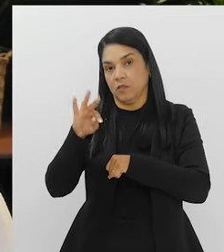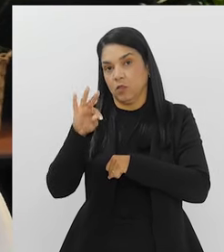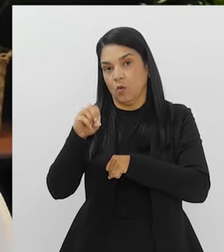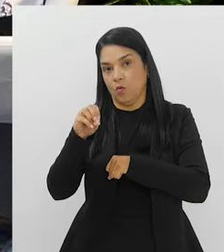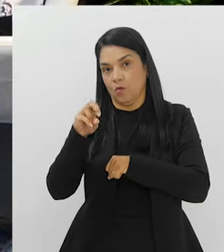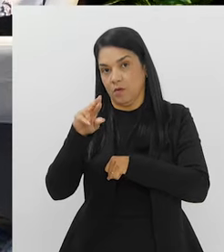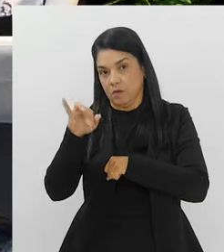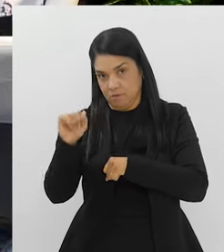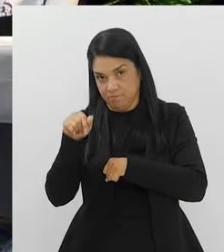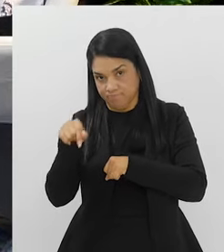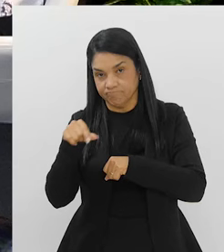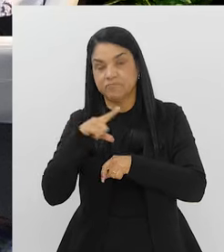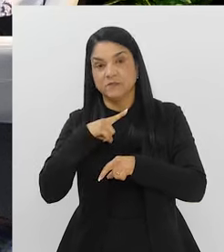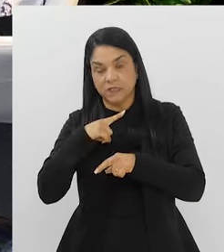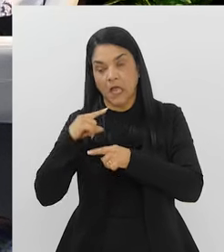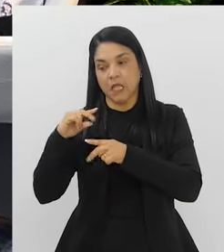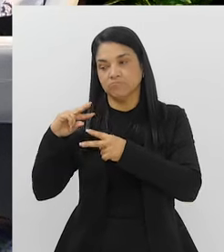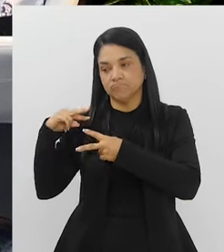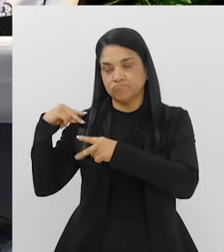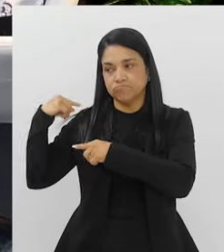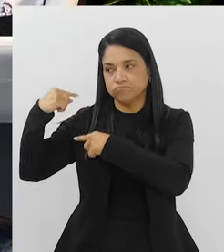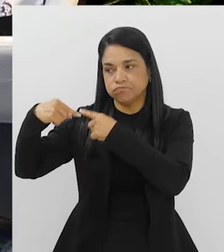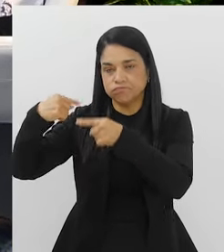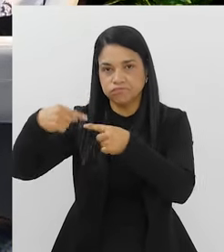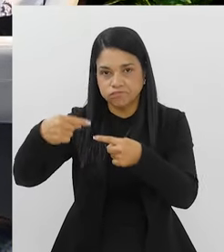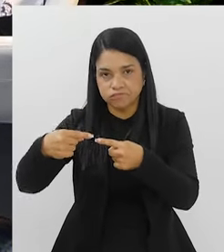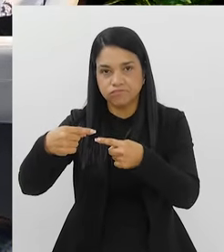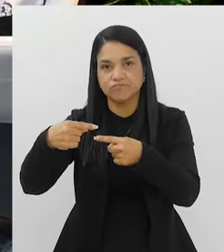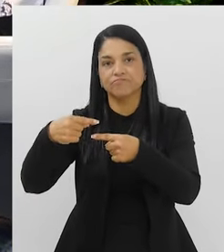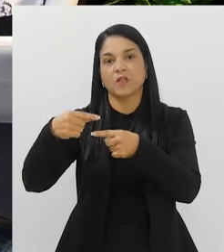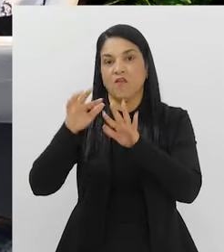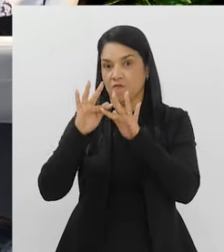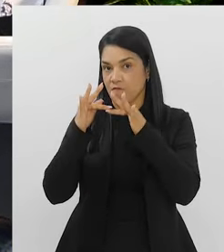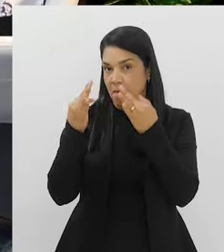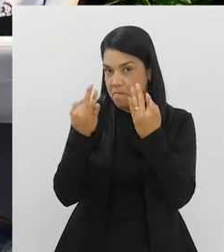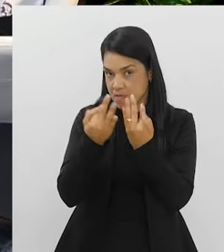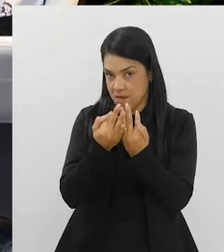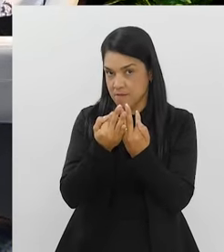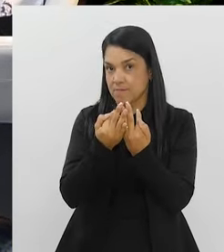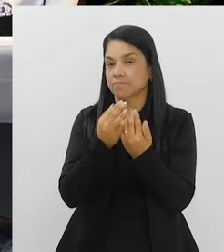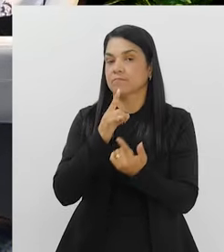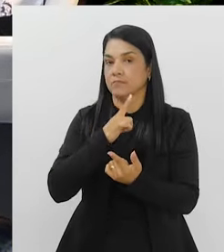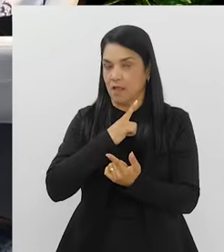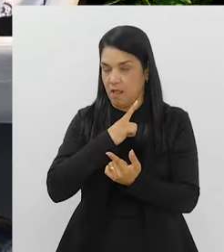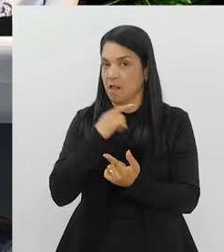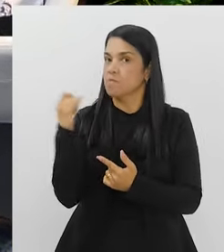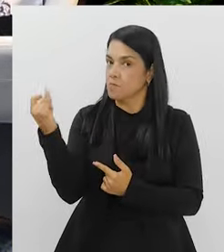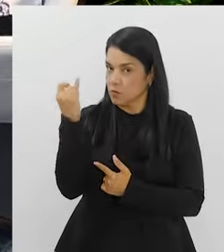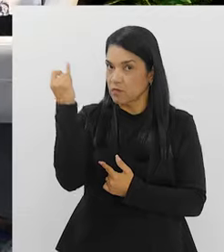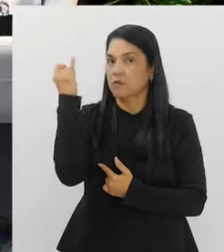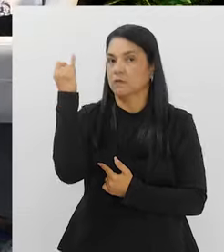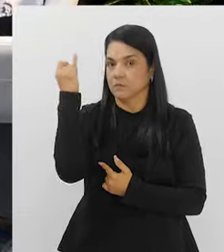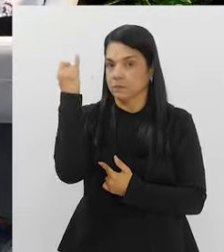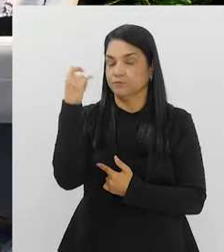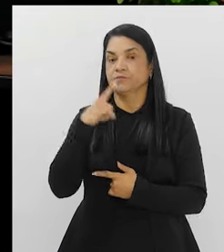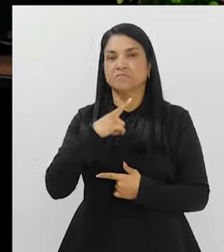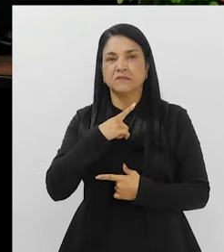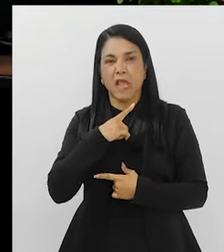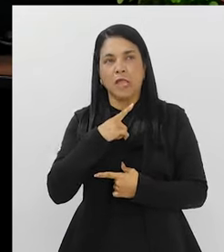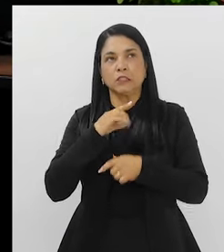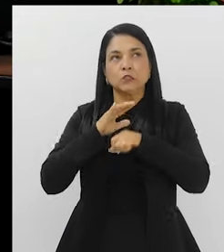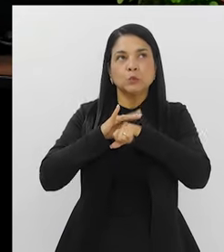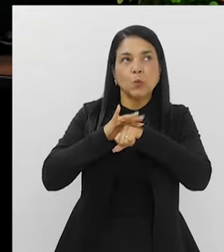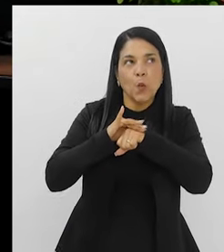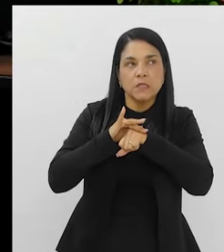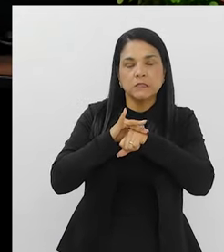Sim. Tem um fator hereditário muito importante, tá? Não significa que, olha, eu tive alguma